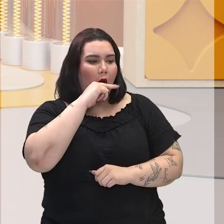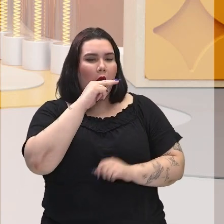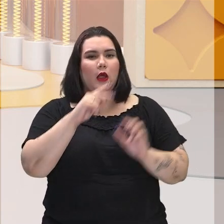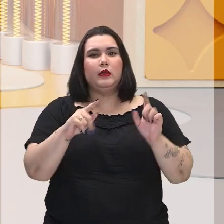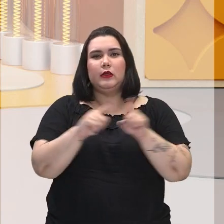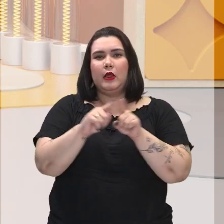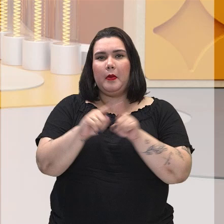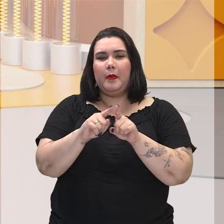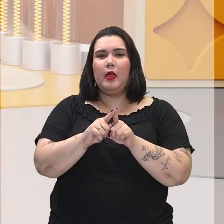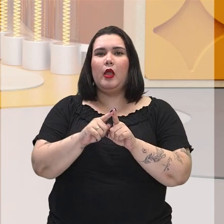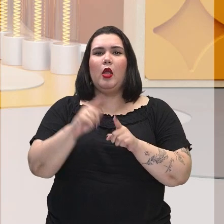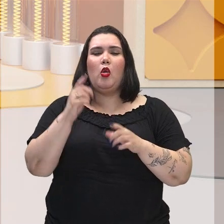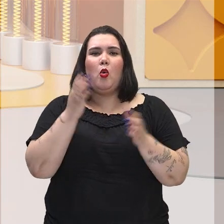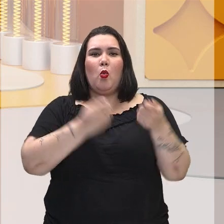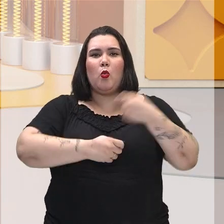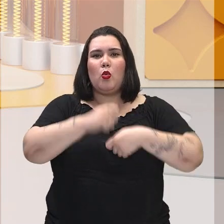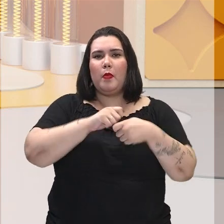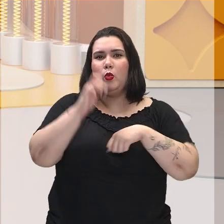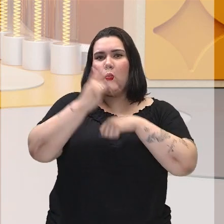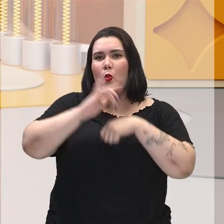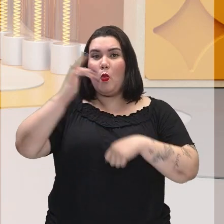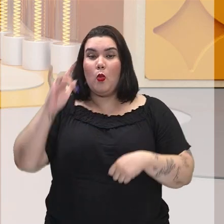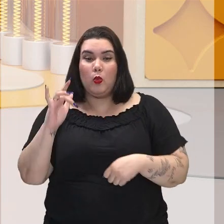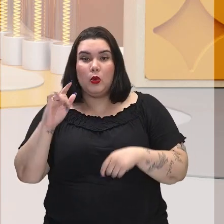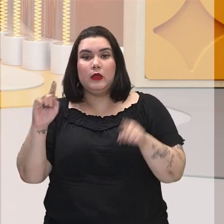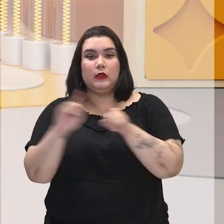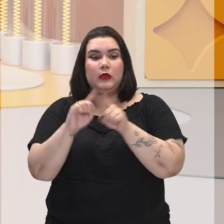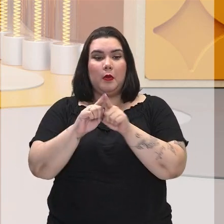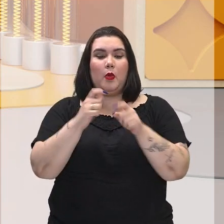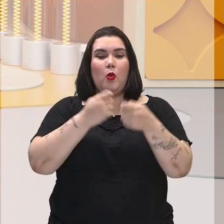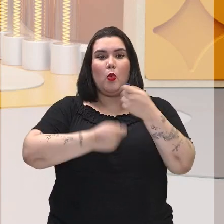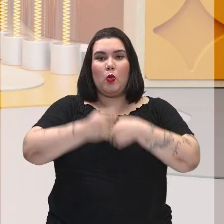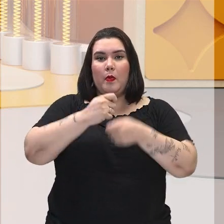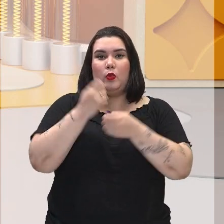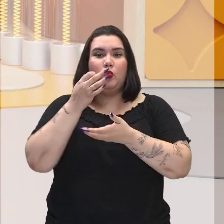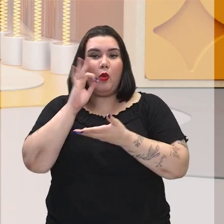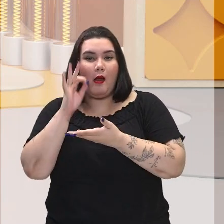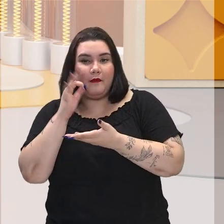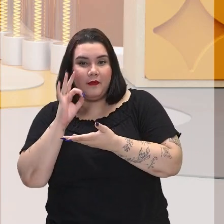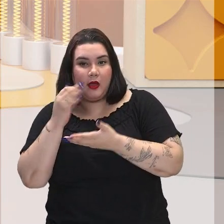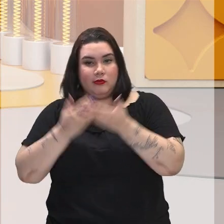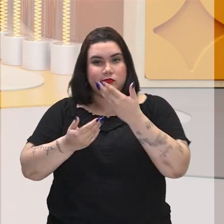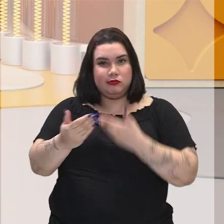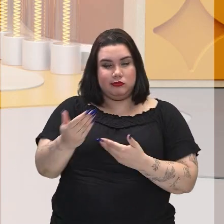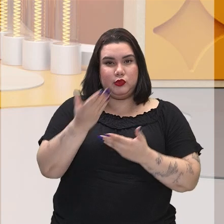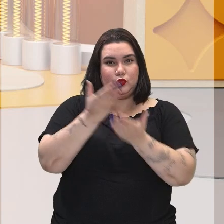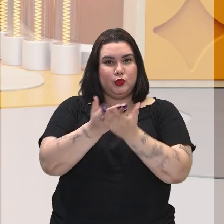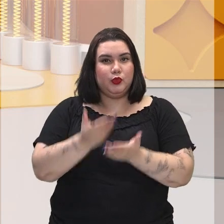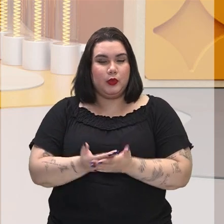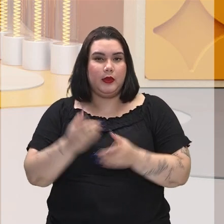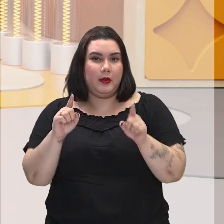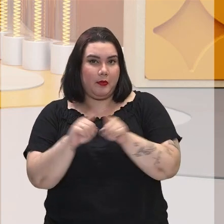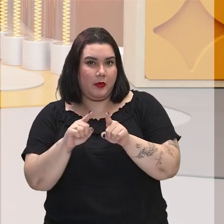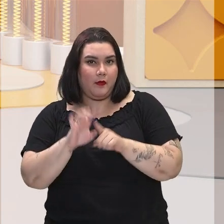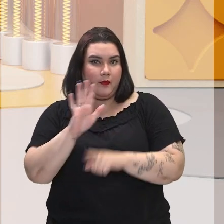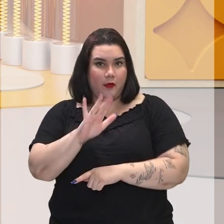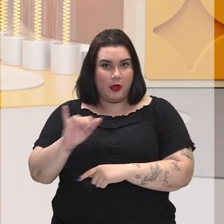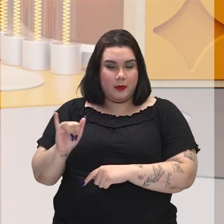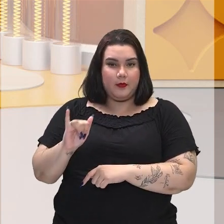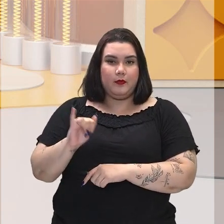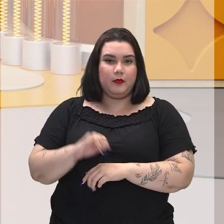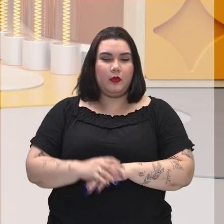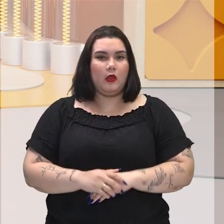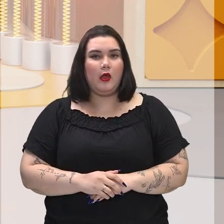aurífera e também depois, durante a economia cafeira, que a gente ainda vai ver algumas coisas a respeito também desse momento, são